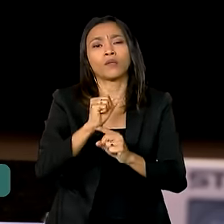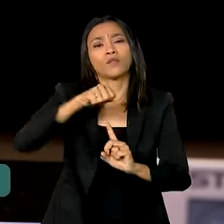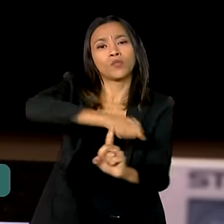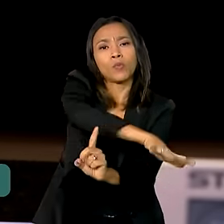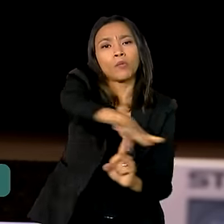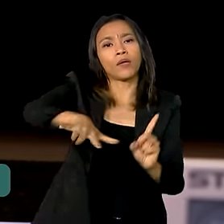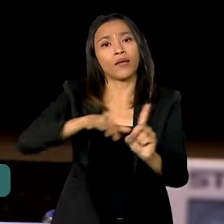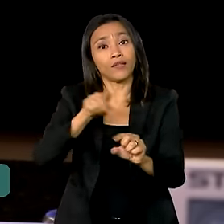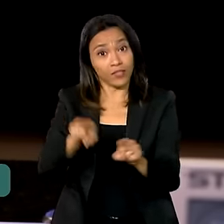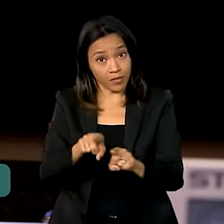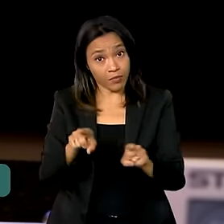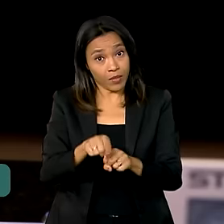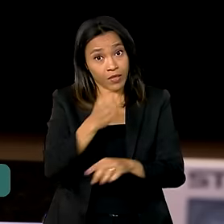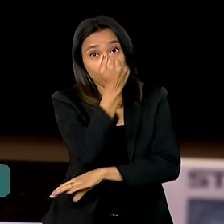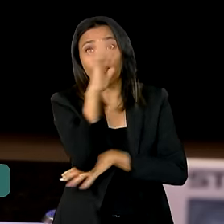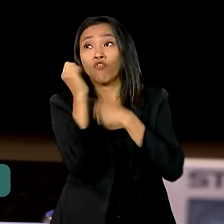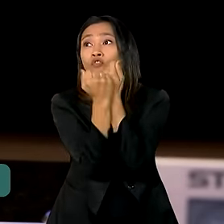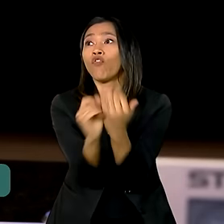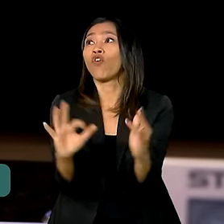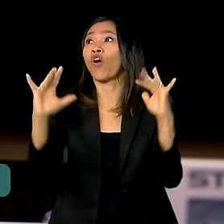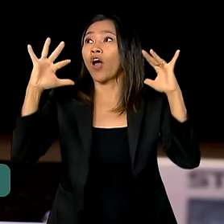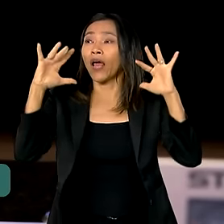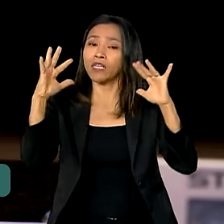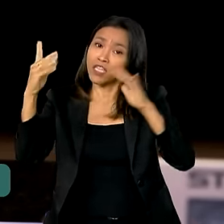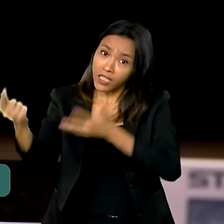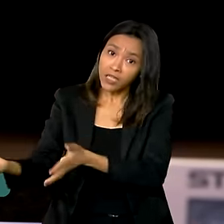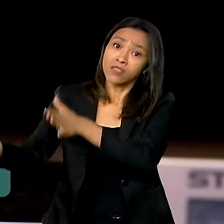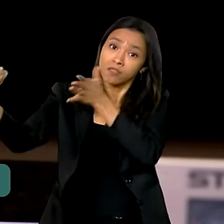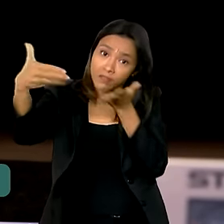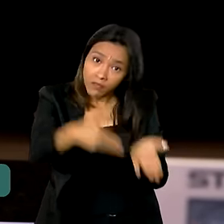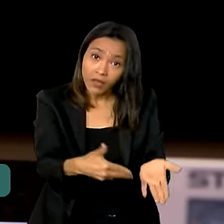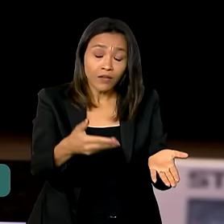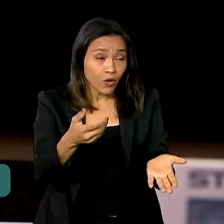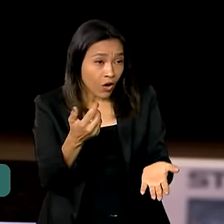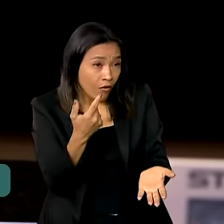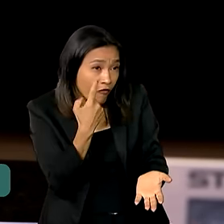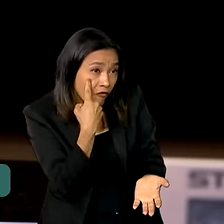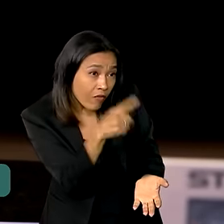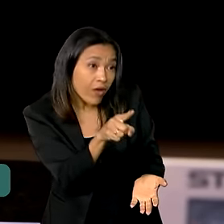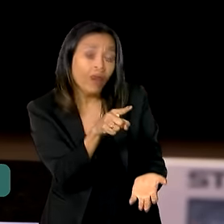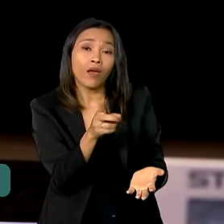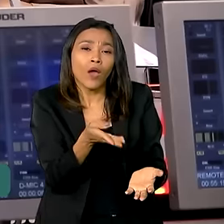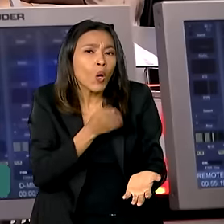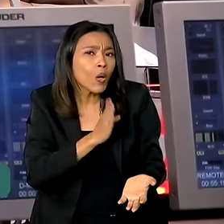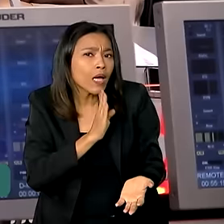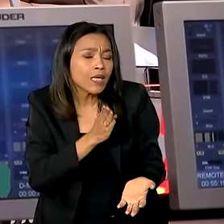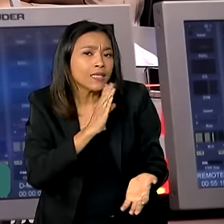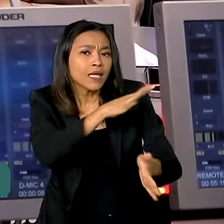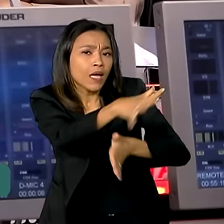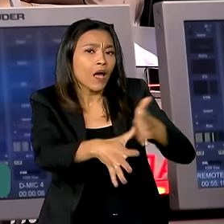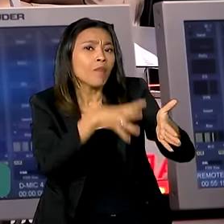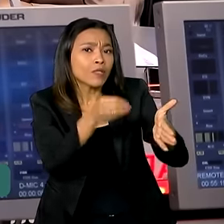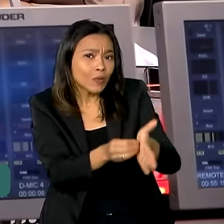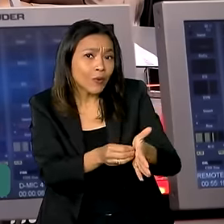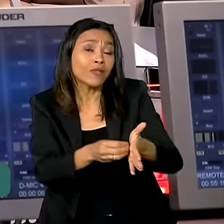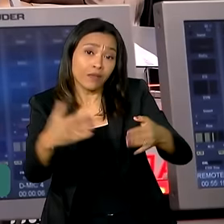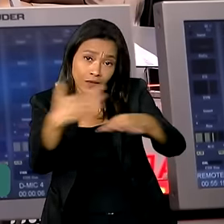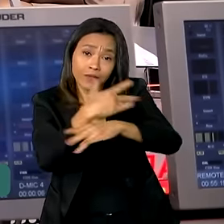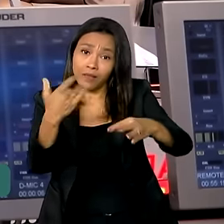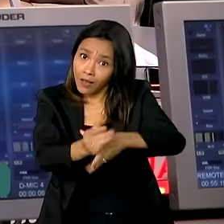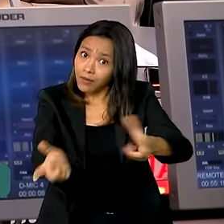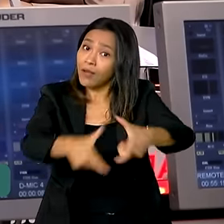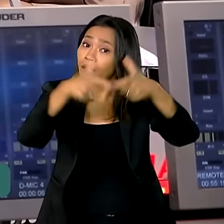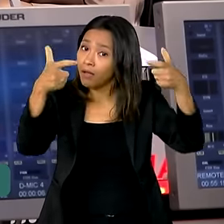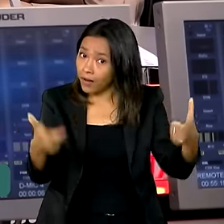das grandes florestas tropicais, conhecessem, tivessem um contato direto com a Amazônia e com uma cidade tão grande como é